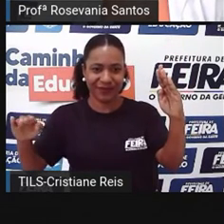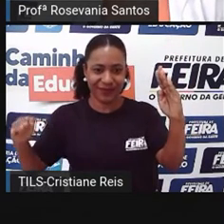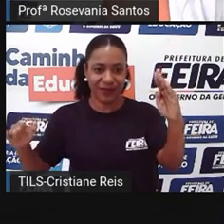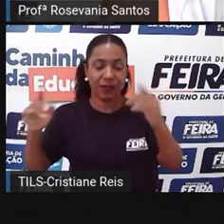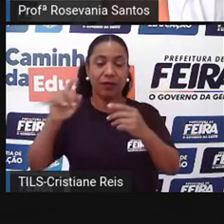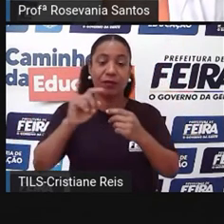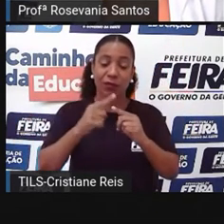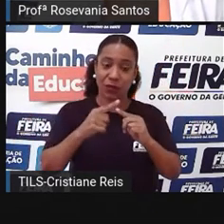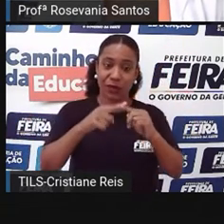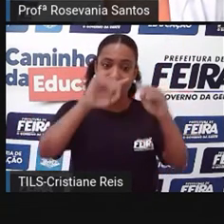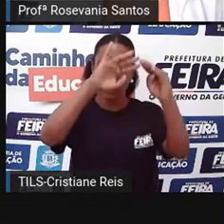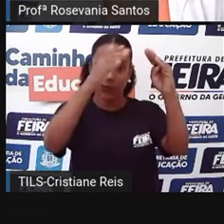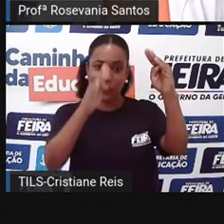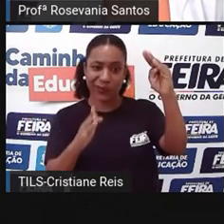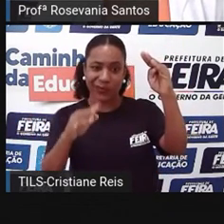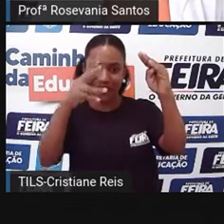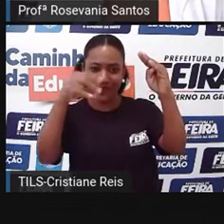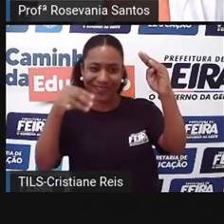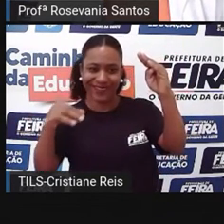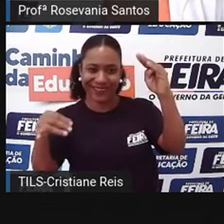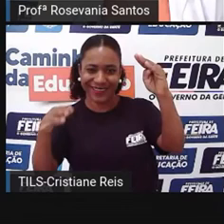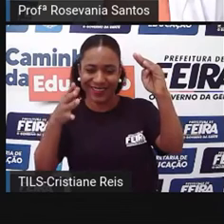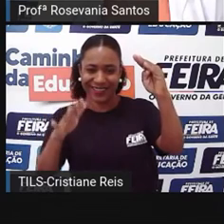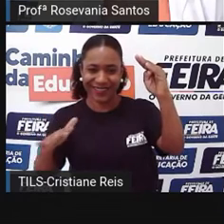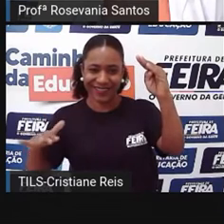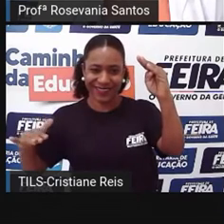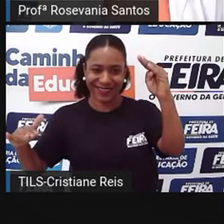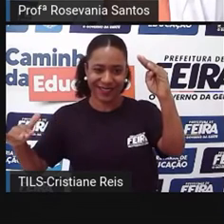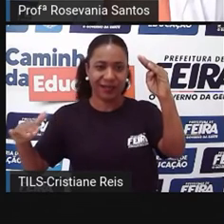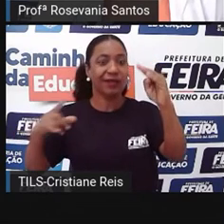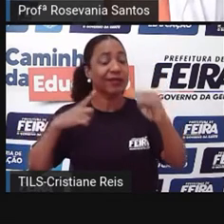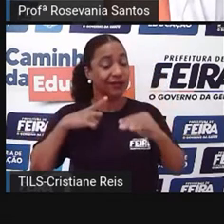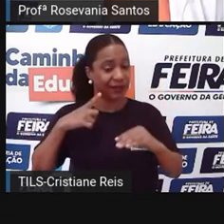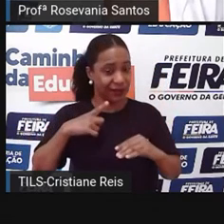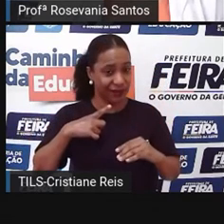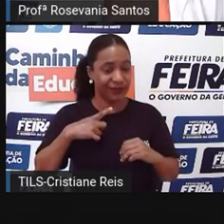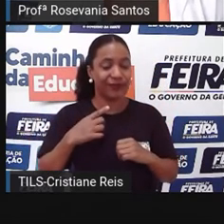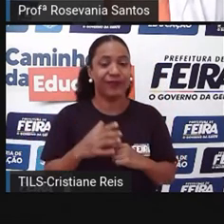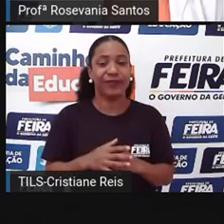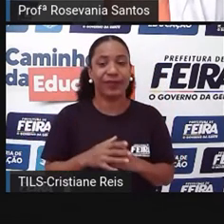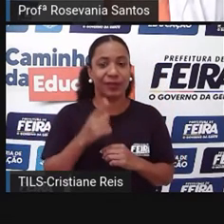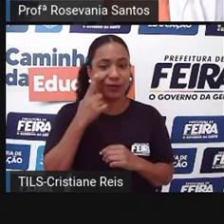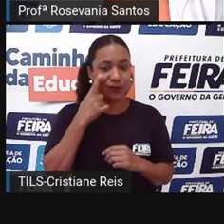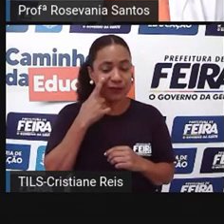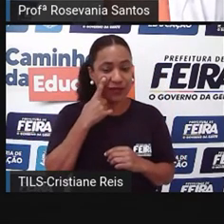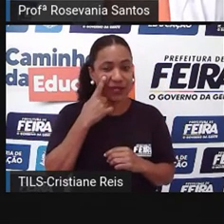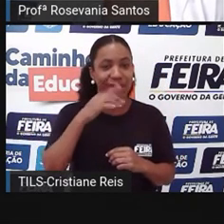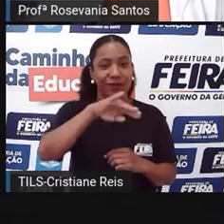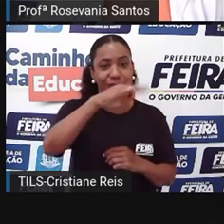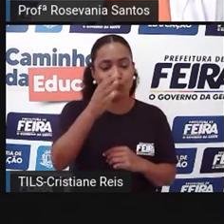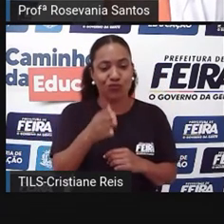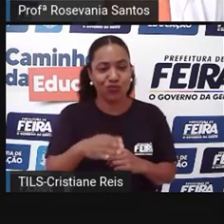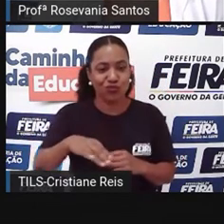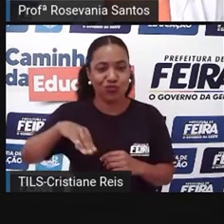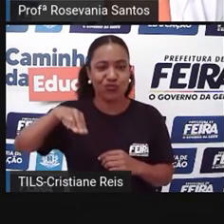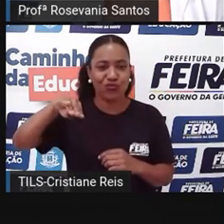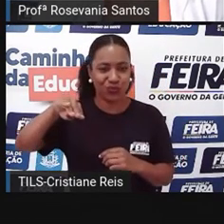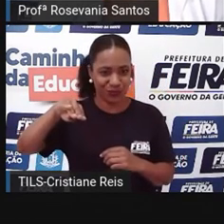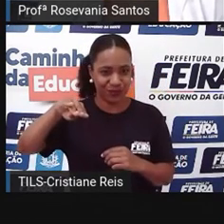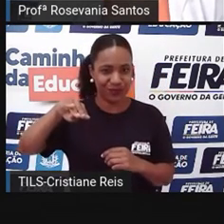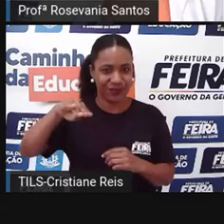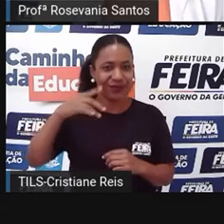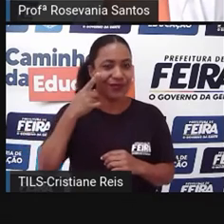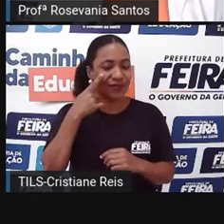formando o outro. Então, vocês estão vendo aqui, né, a área de depressão em volta. E aqui o